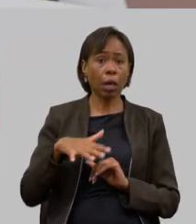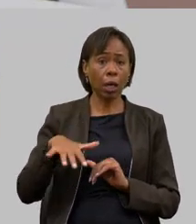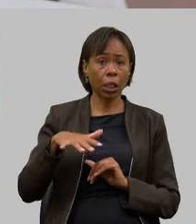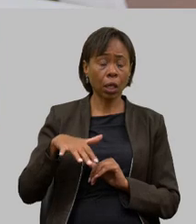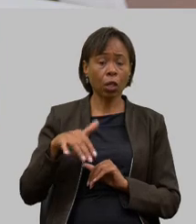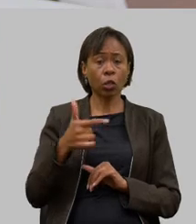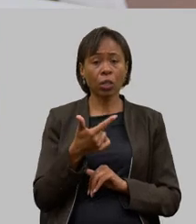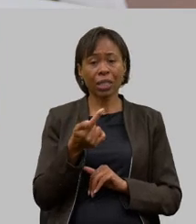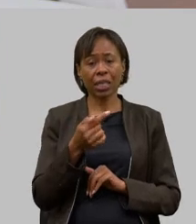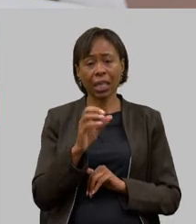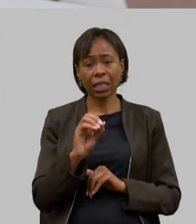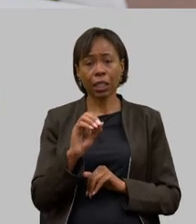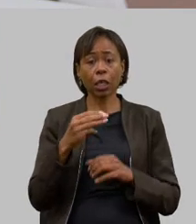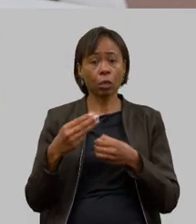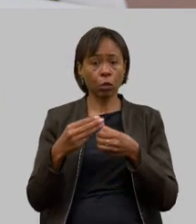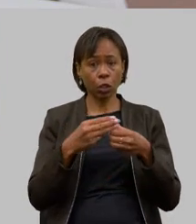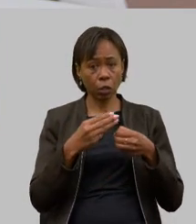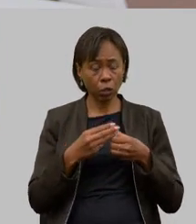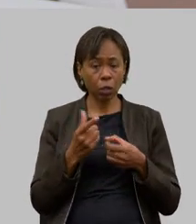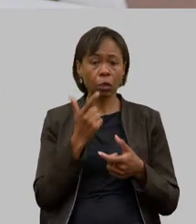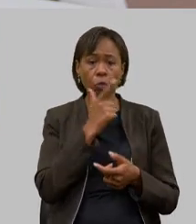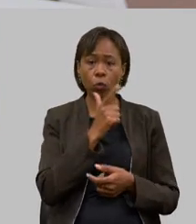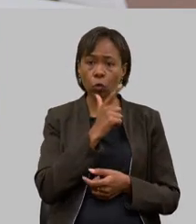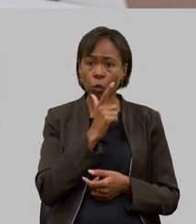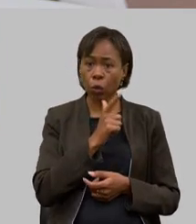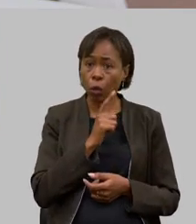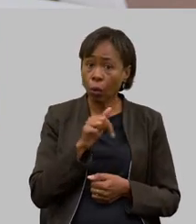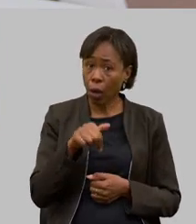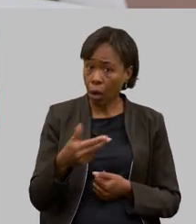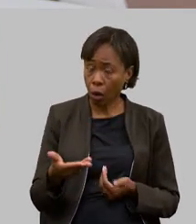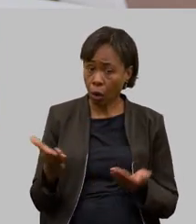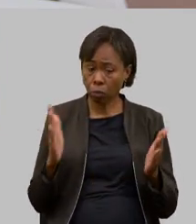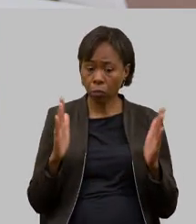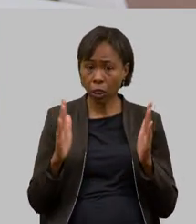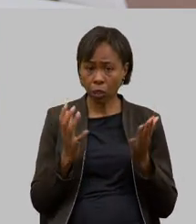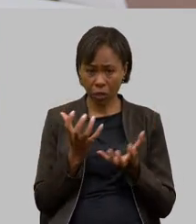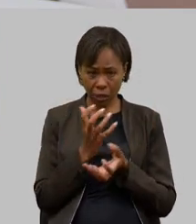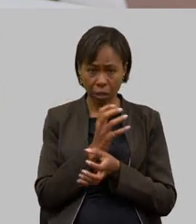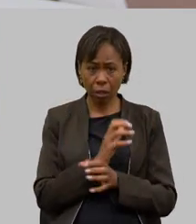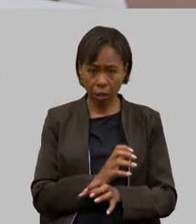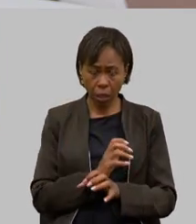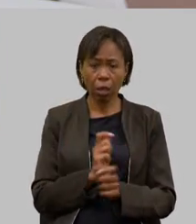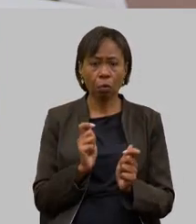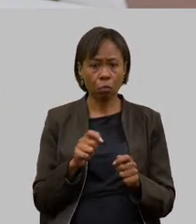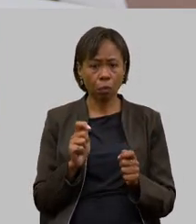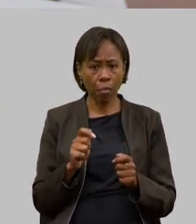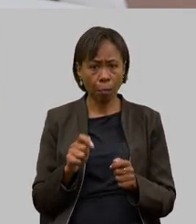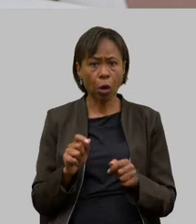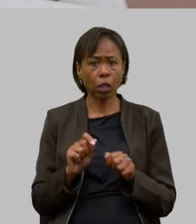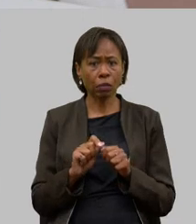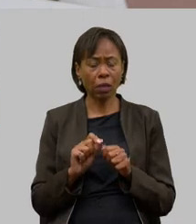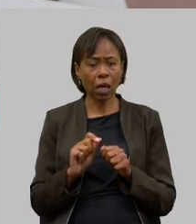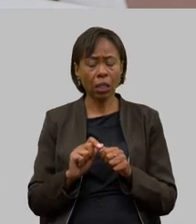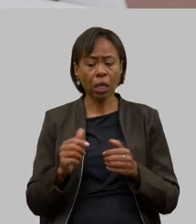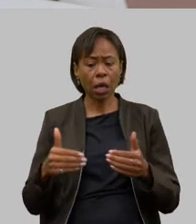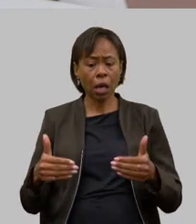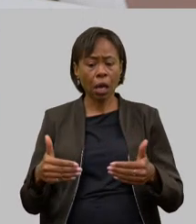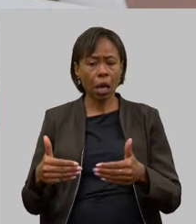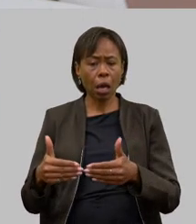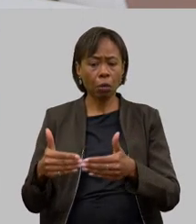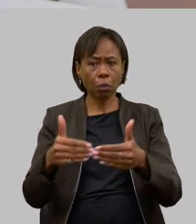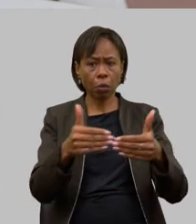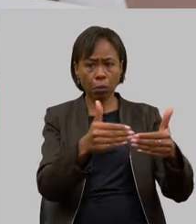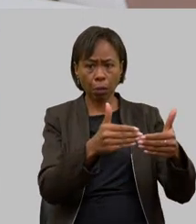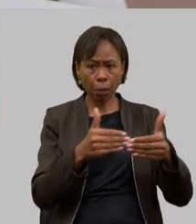municípios beneficiados que vão poder agora nesse período seco fazer a questão dos barramentos com mais flexibilidade para poder